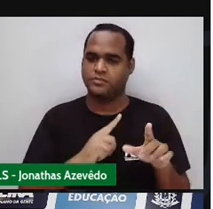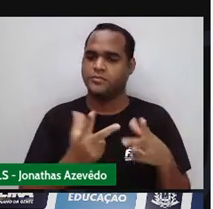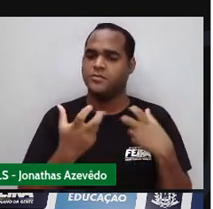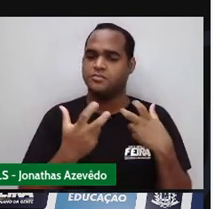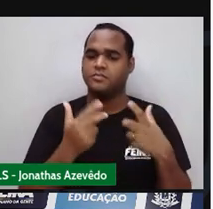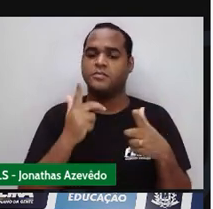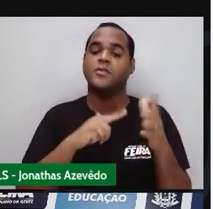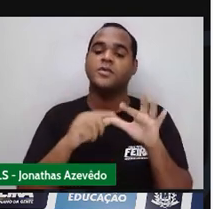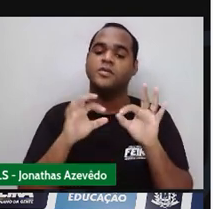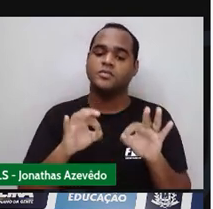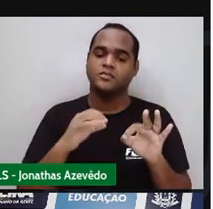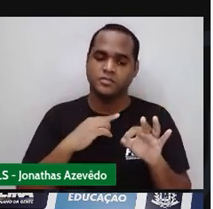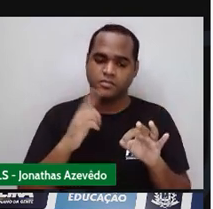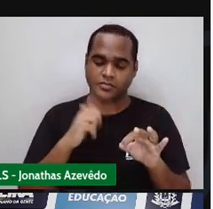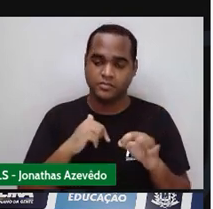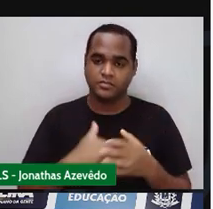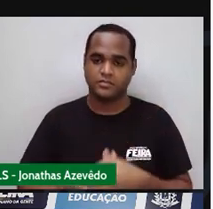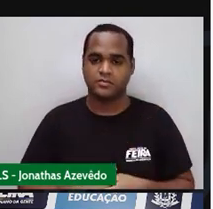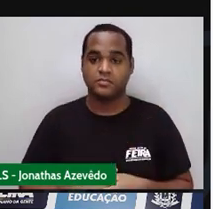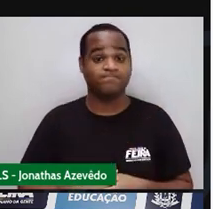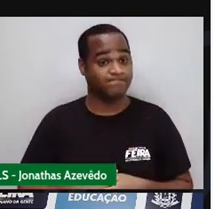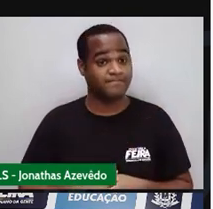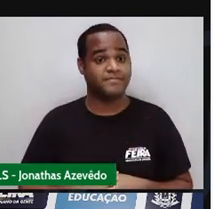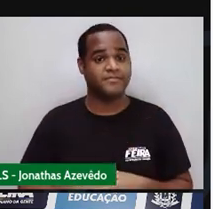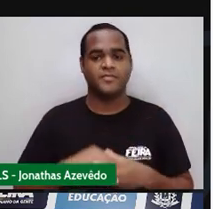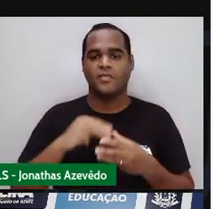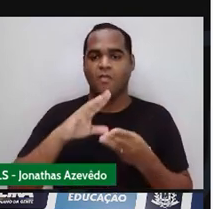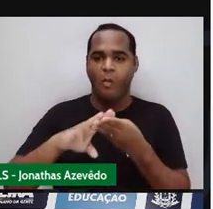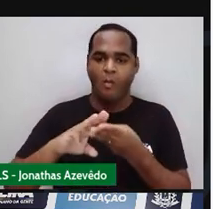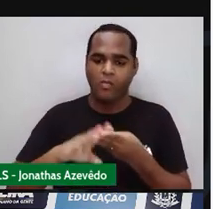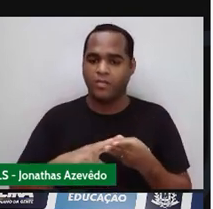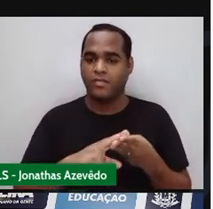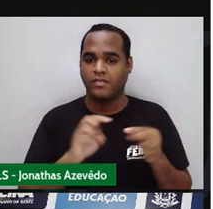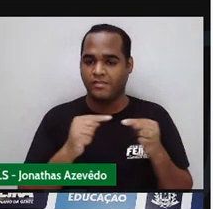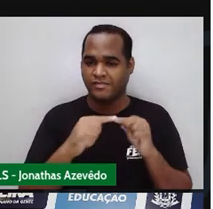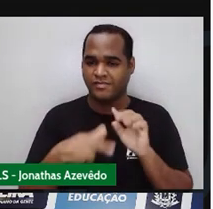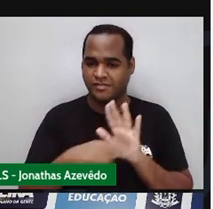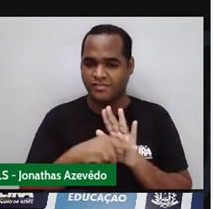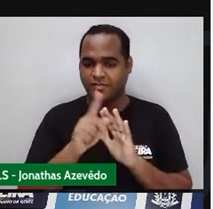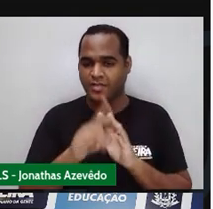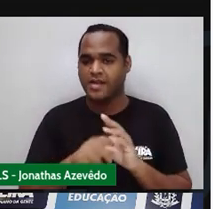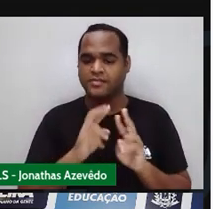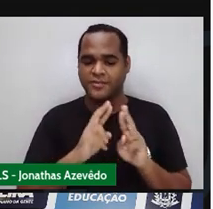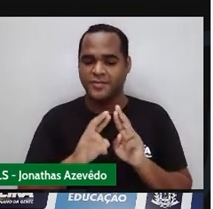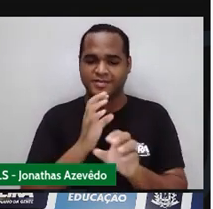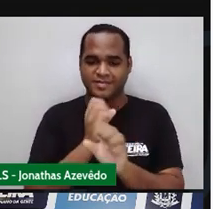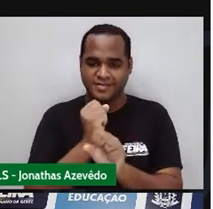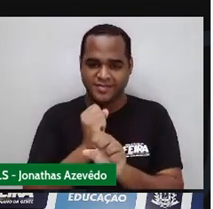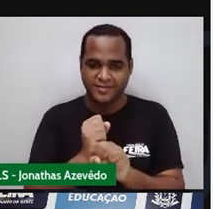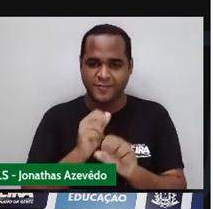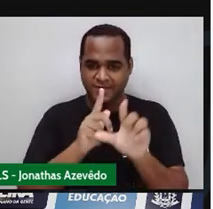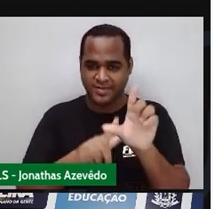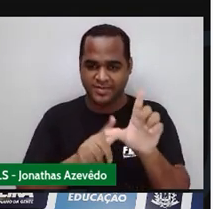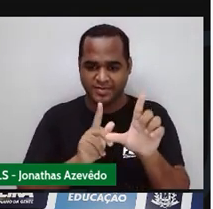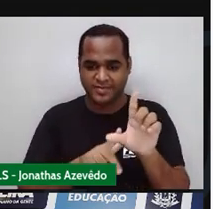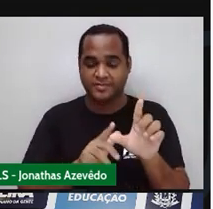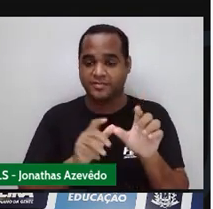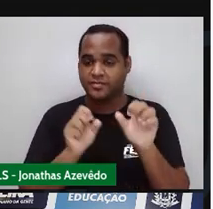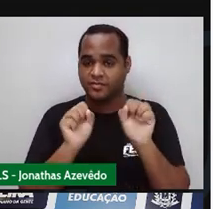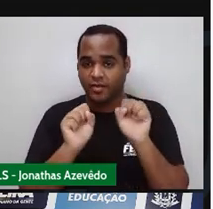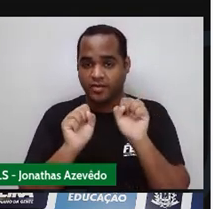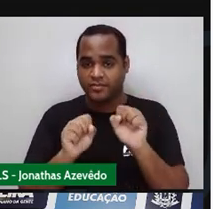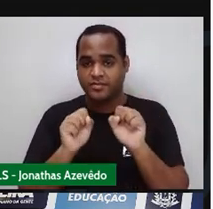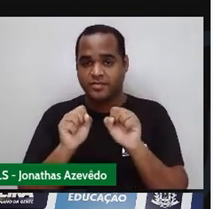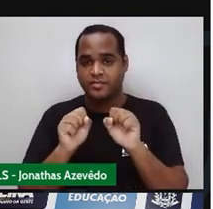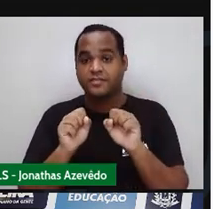Isso direitinho? Então a matemática Tem essa parte Que envolve cálculo Com letra E a gente usa a letra Pra